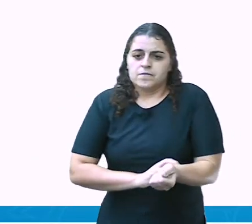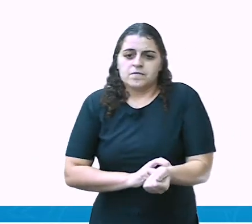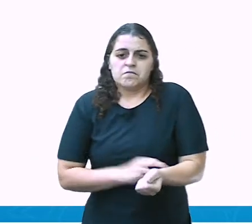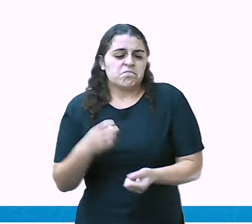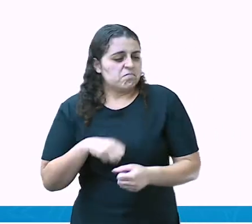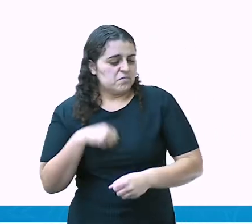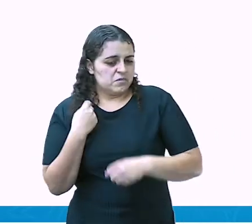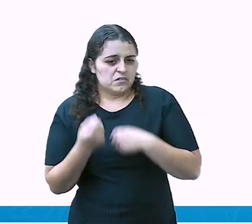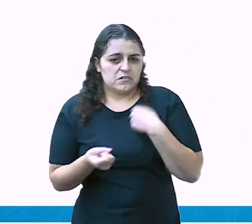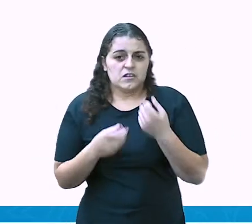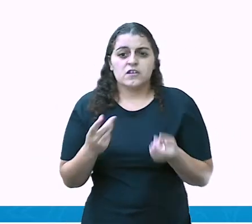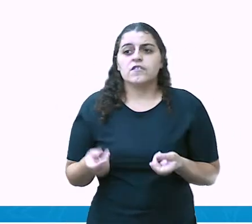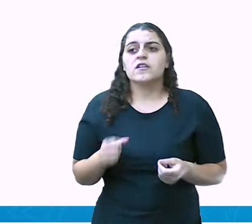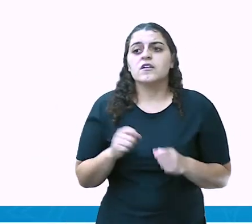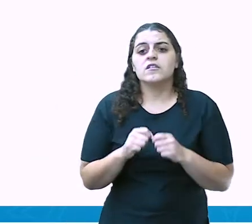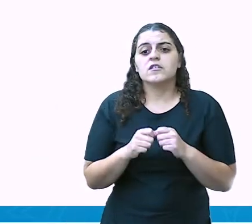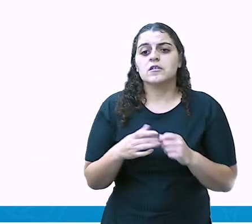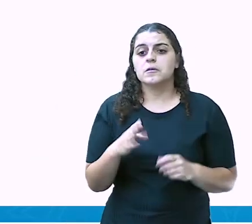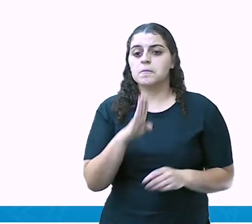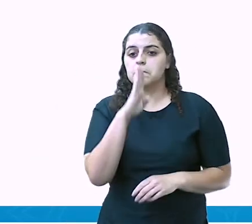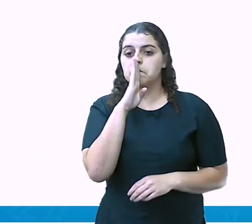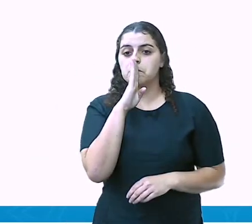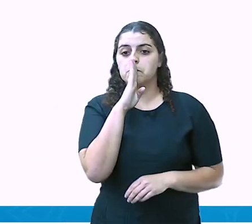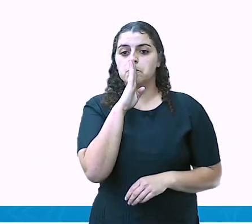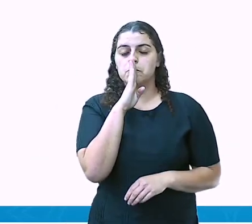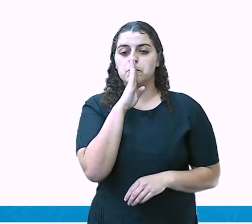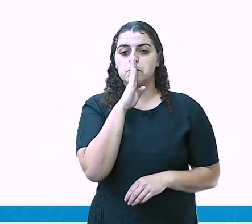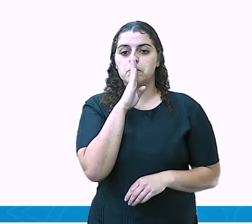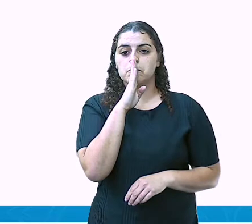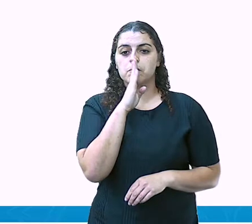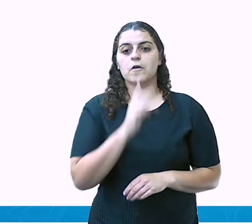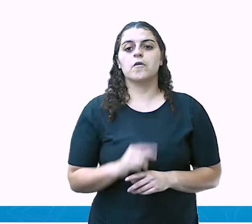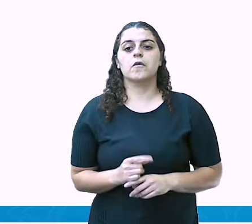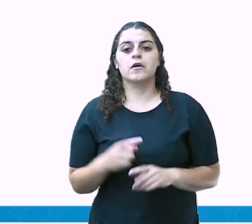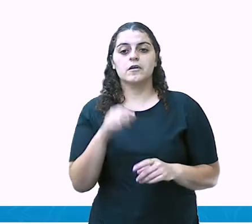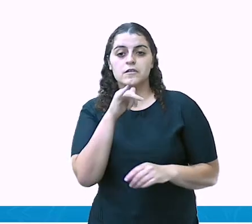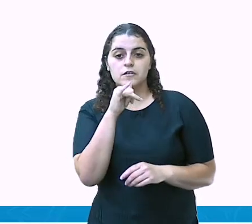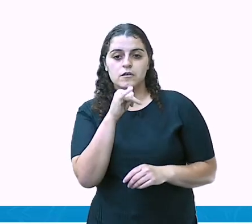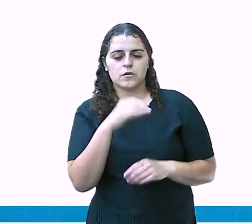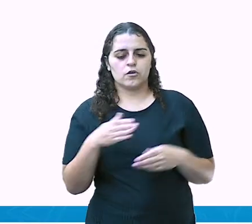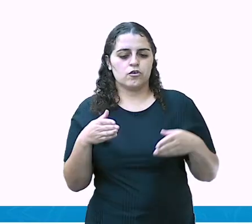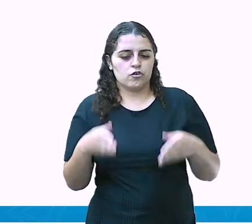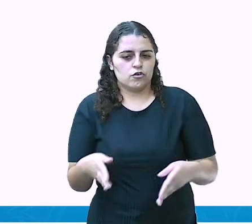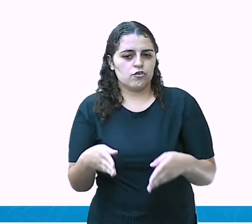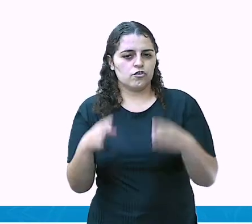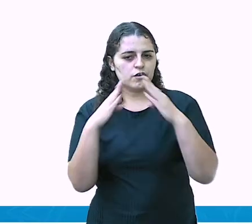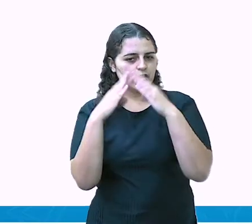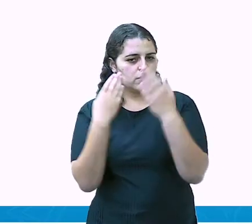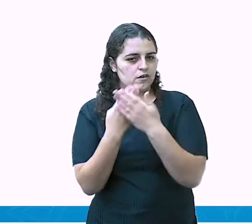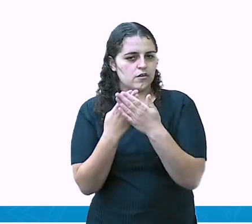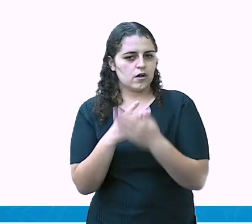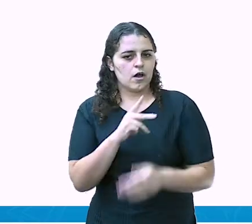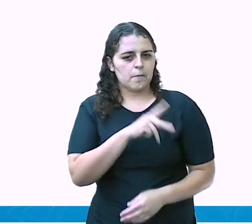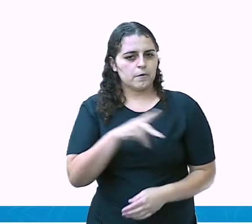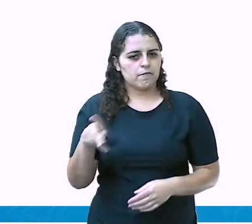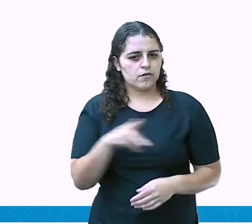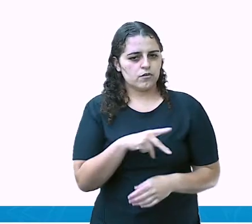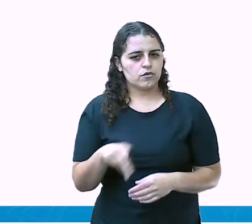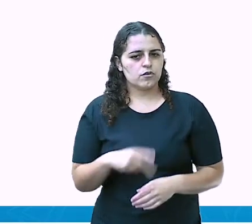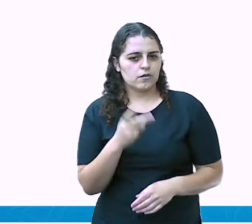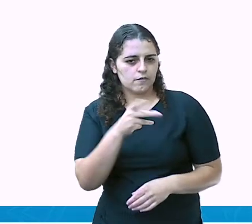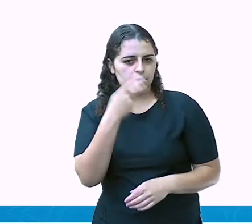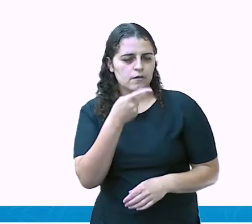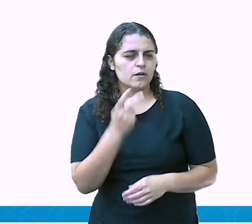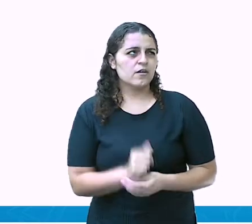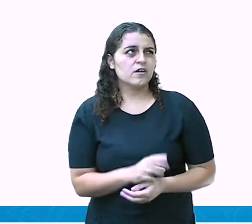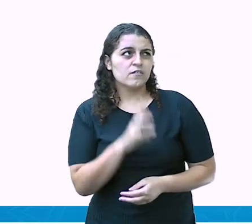angústia faz com que ela bloqueie a fala. Por exemplo, nossa, eu cheguei na sala de aula, a professora vai fazer chamada e